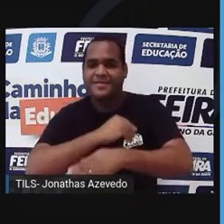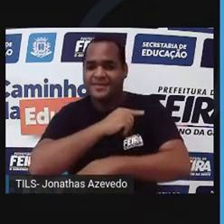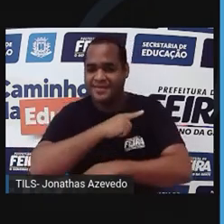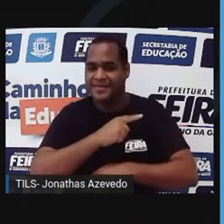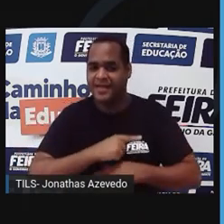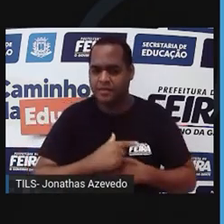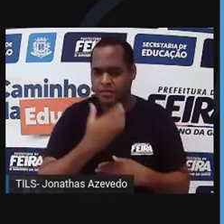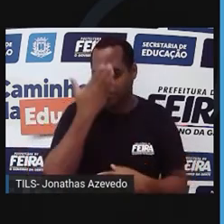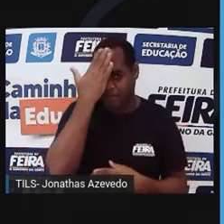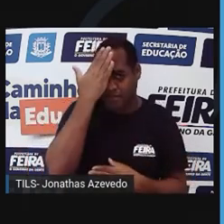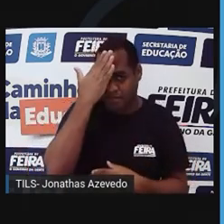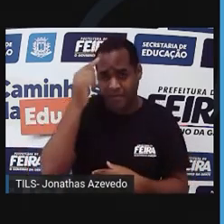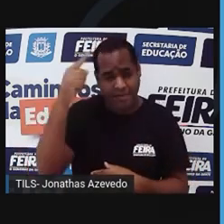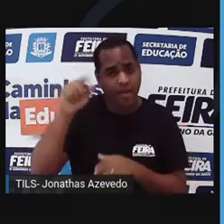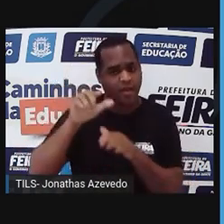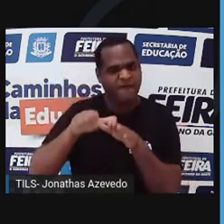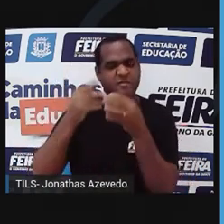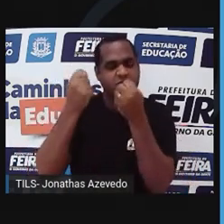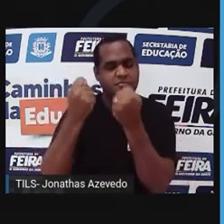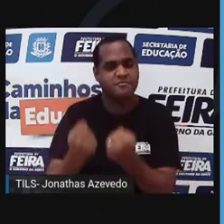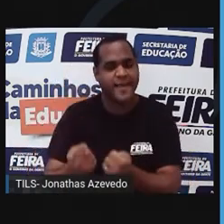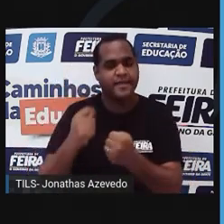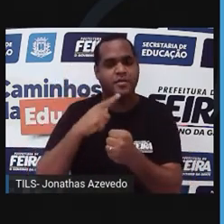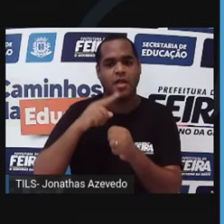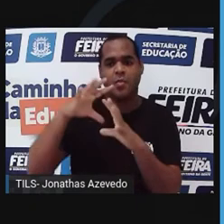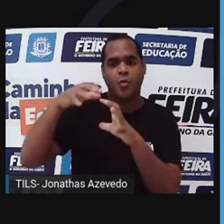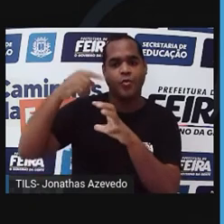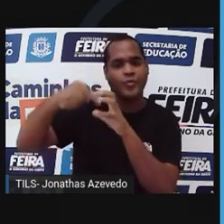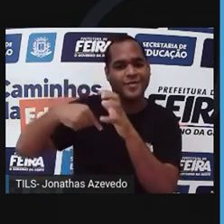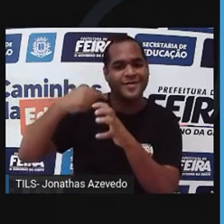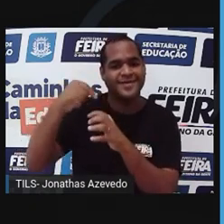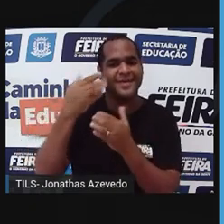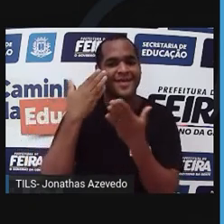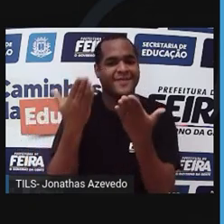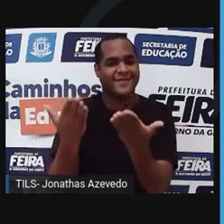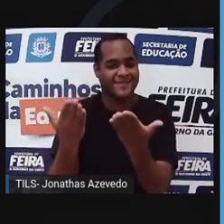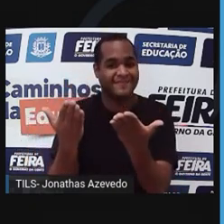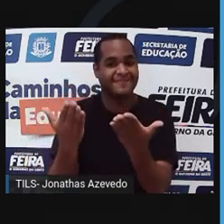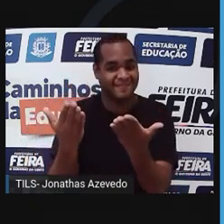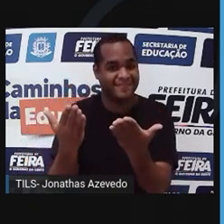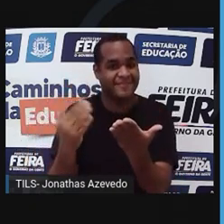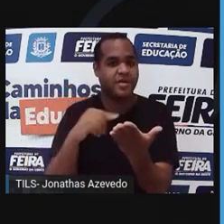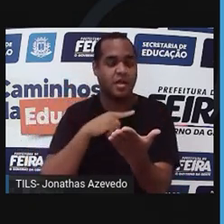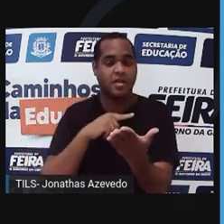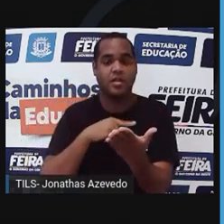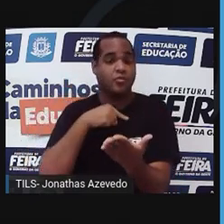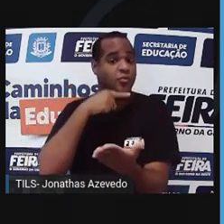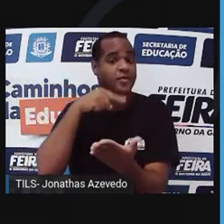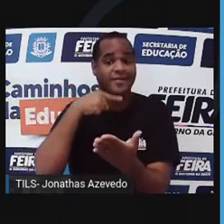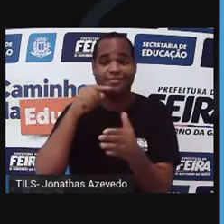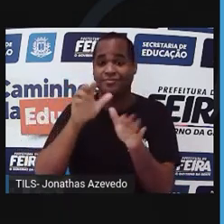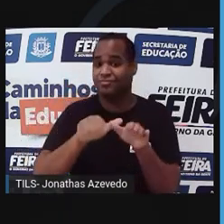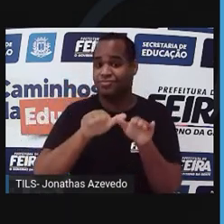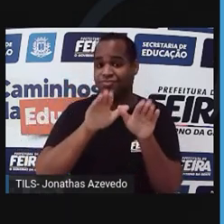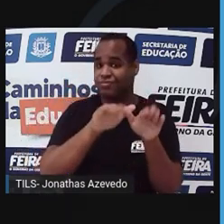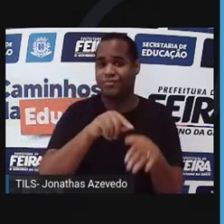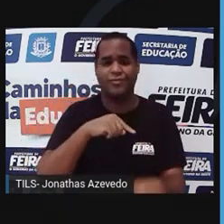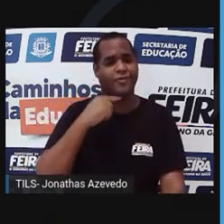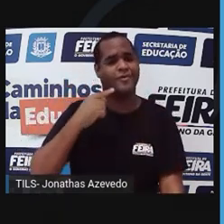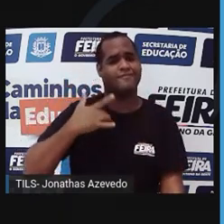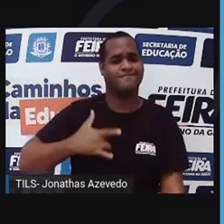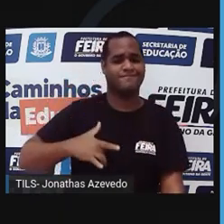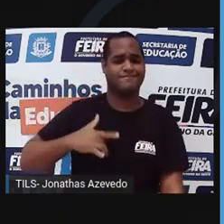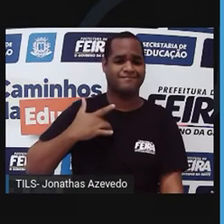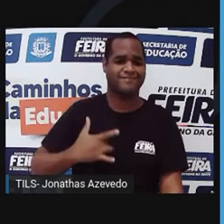Vocês sabiam que a ave mais pesada do mundo é o avestruz? É normal que ele não consiga voar. Tadinho!